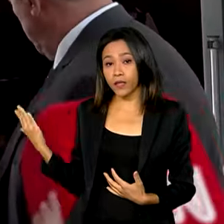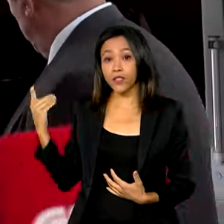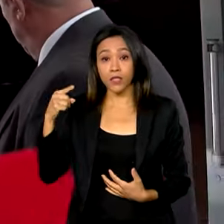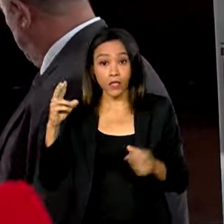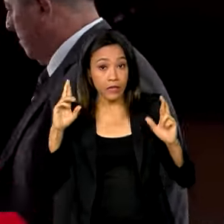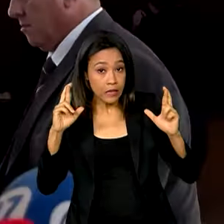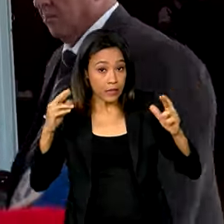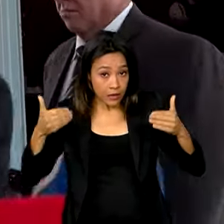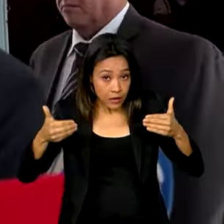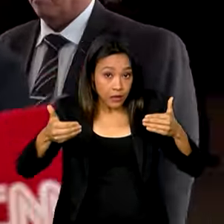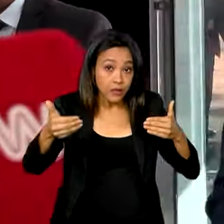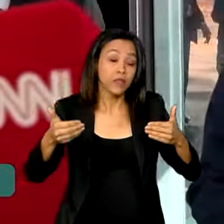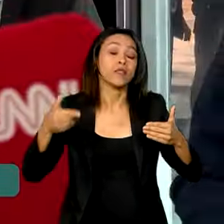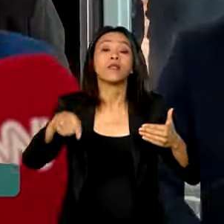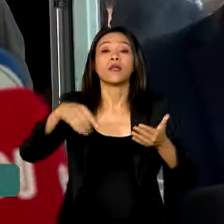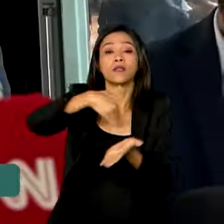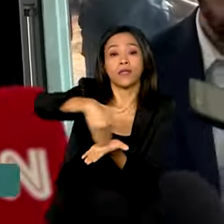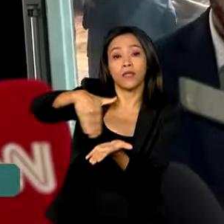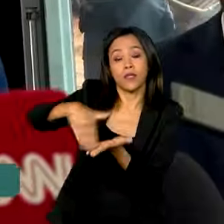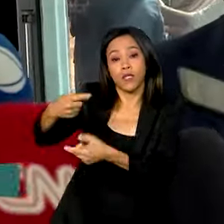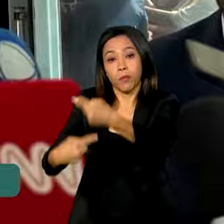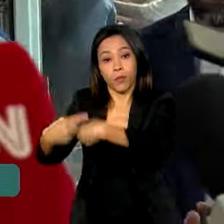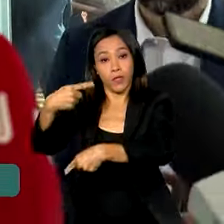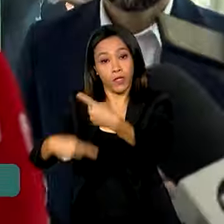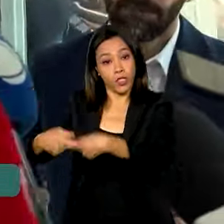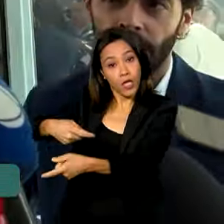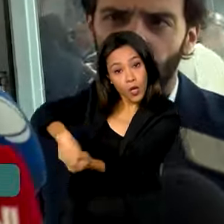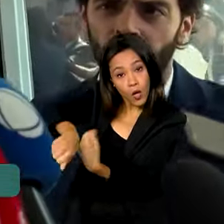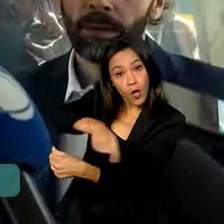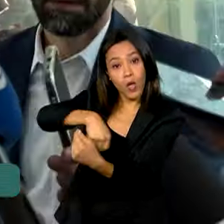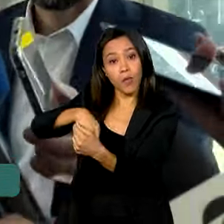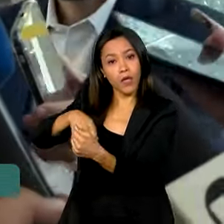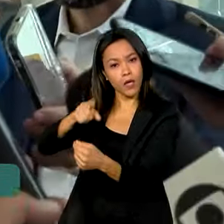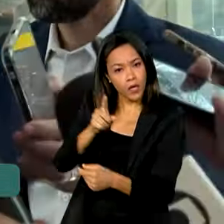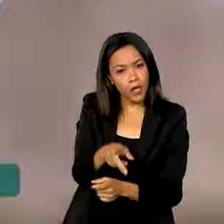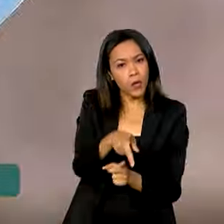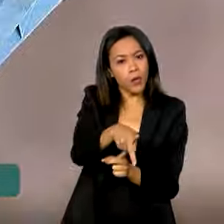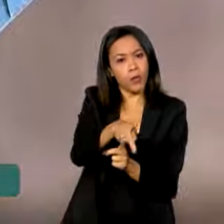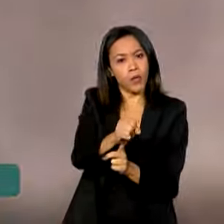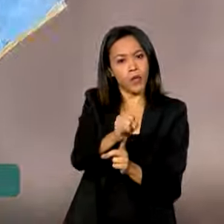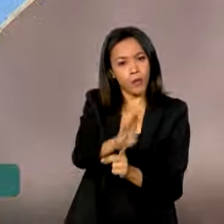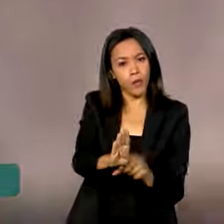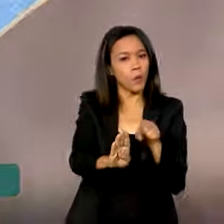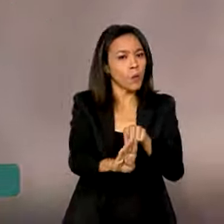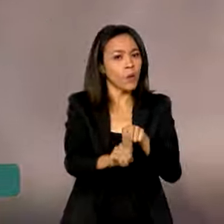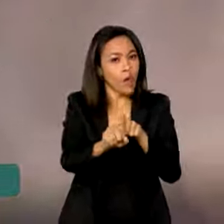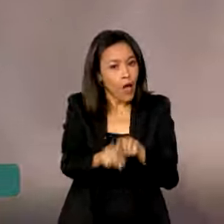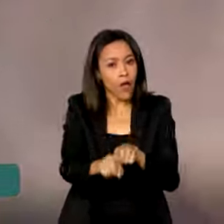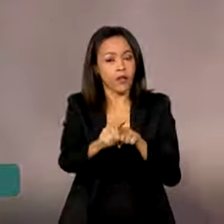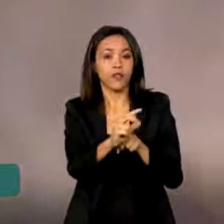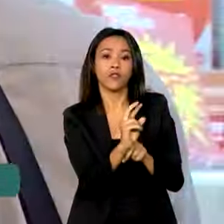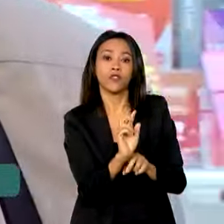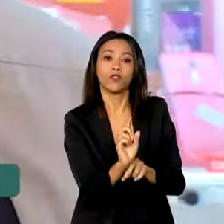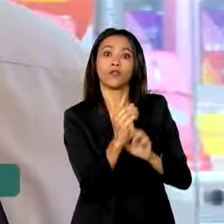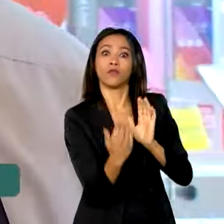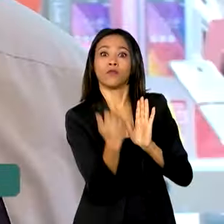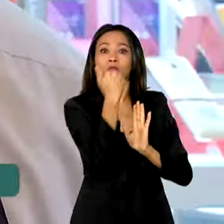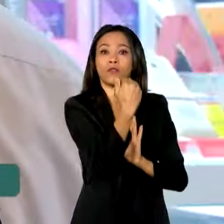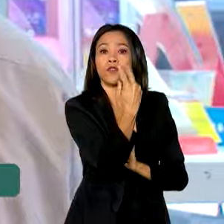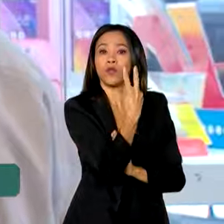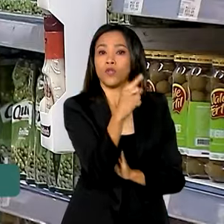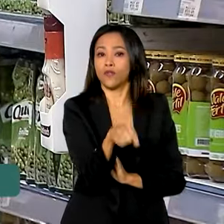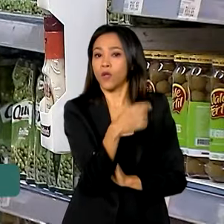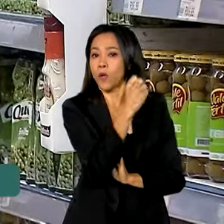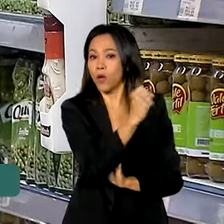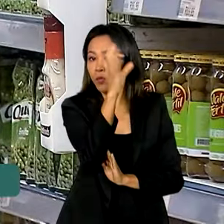expectativa da Secretaria de Política Econômica é que o produto interno bruto do país chegue a 2,8%